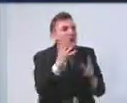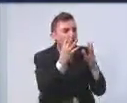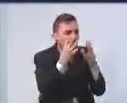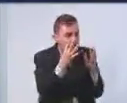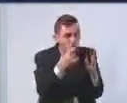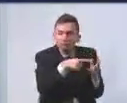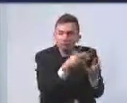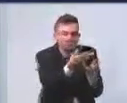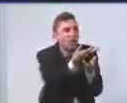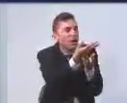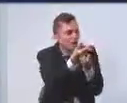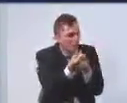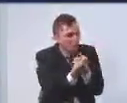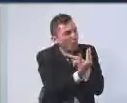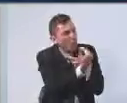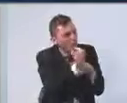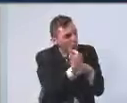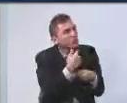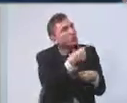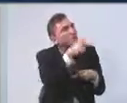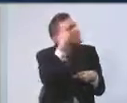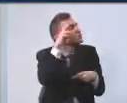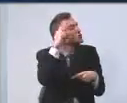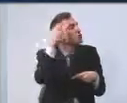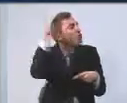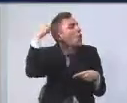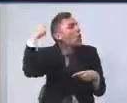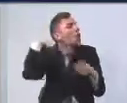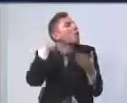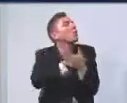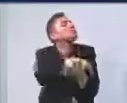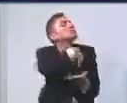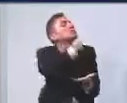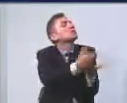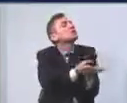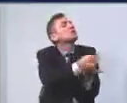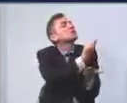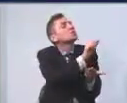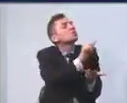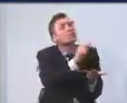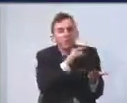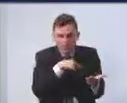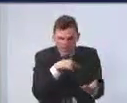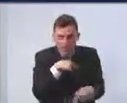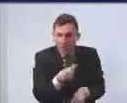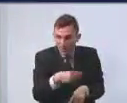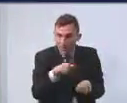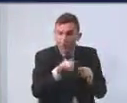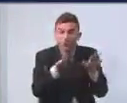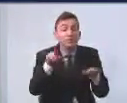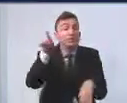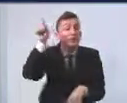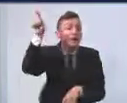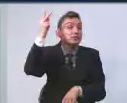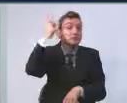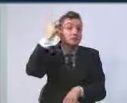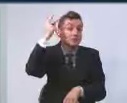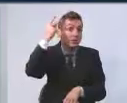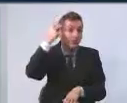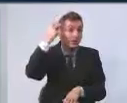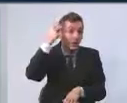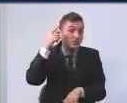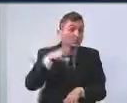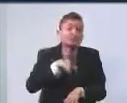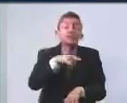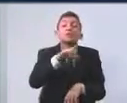ser acolhido, precisa ser entendido a sua história de vida para ele ter chegado naquela situação. Na cidade de São Paulo, você tem uma postura de